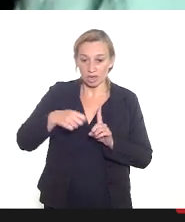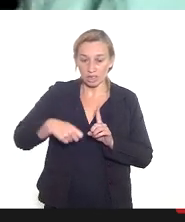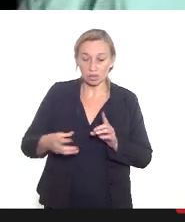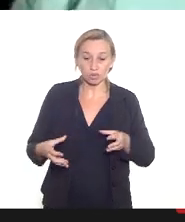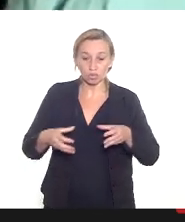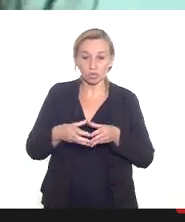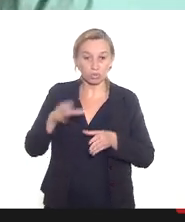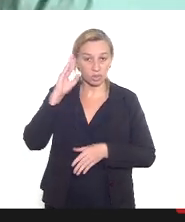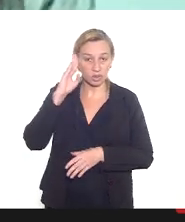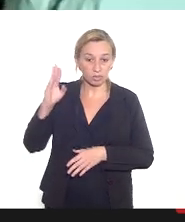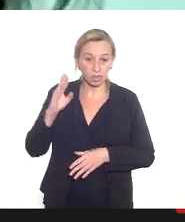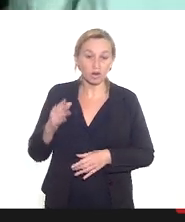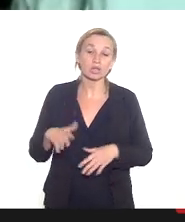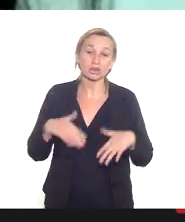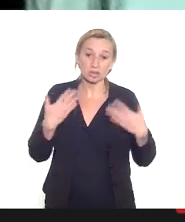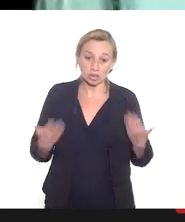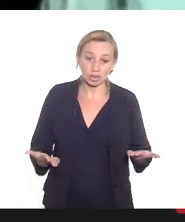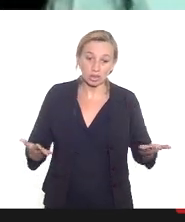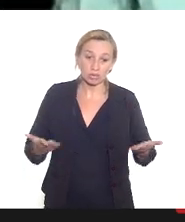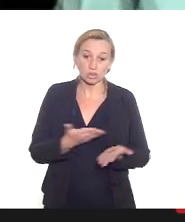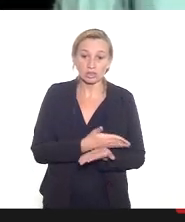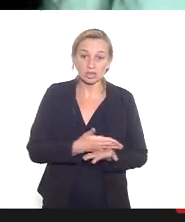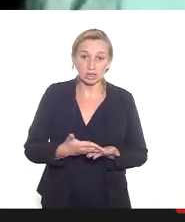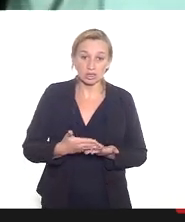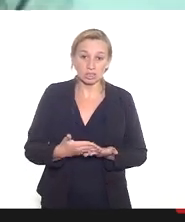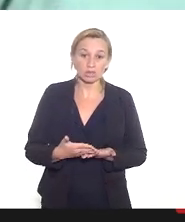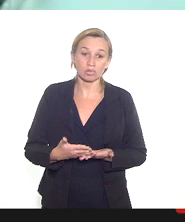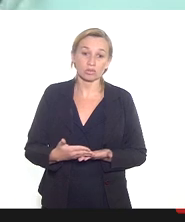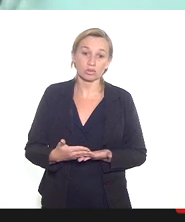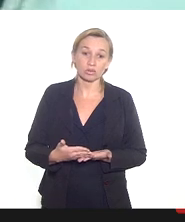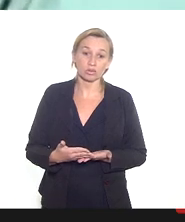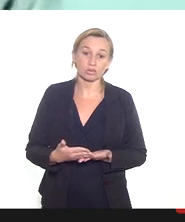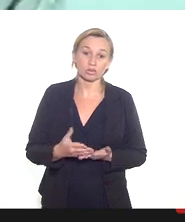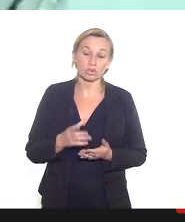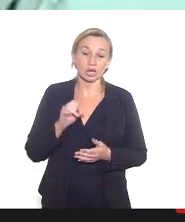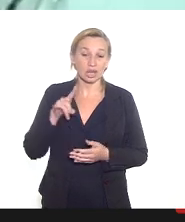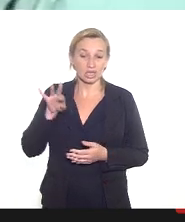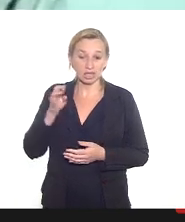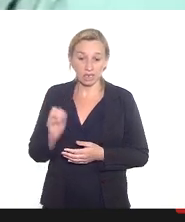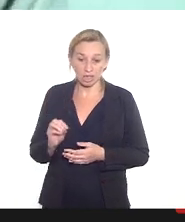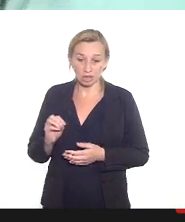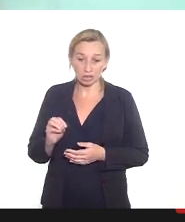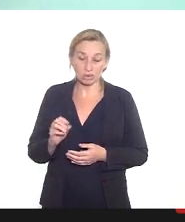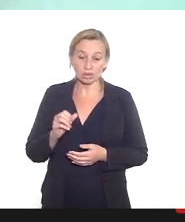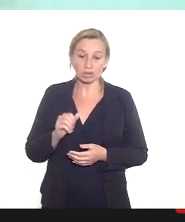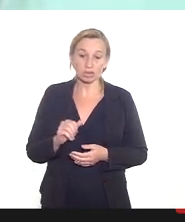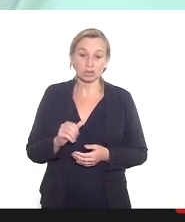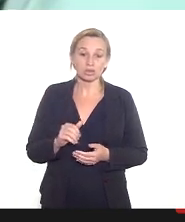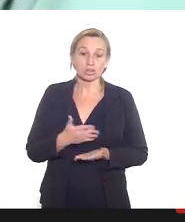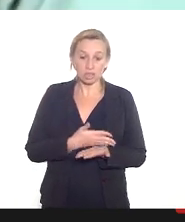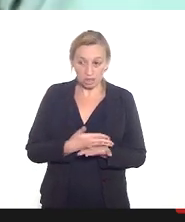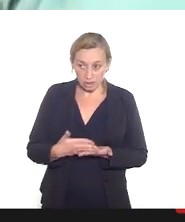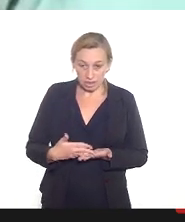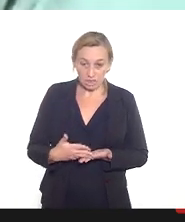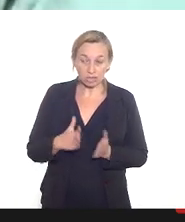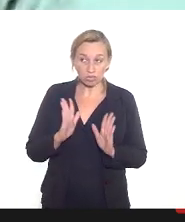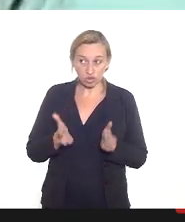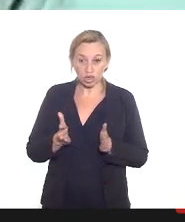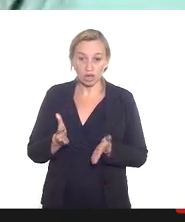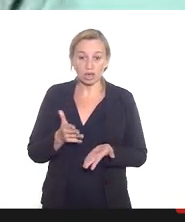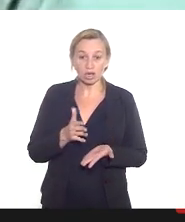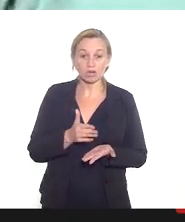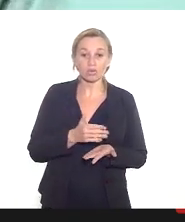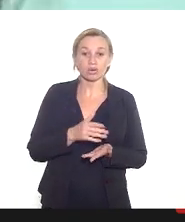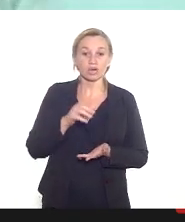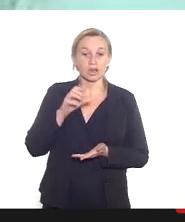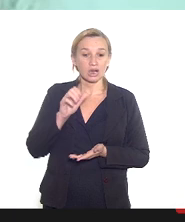prioritário então nós iniciamos o calendário vacinal para gestantes iniciaremos desculpe o calendário